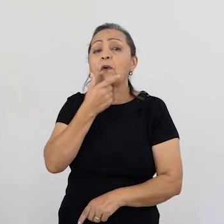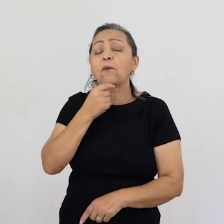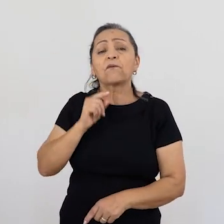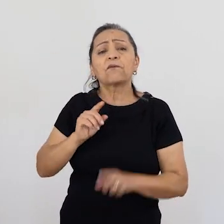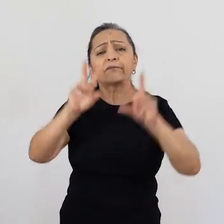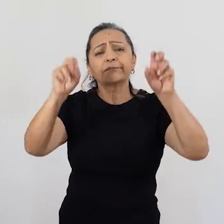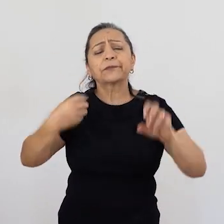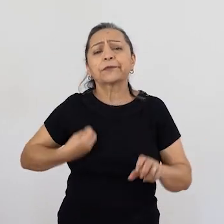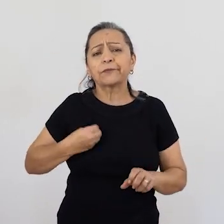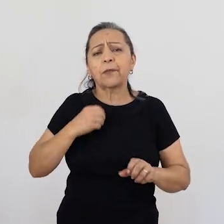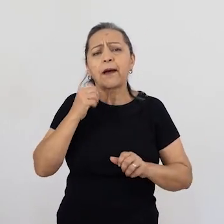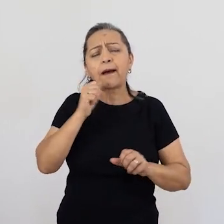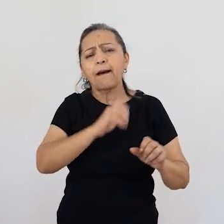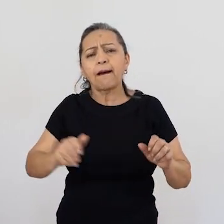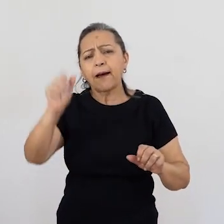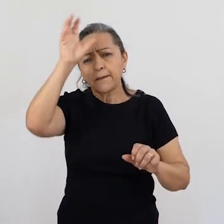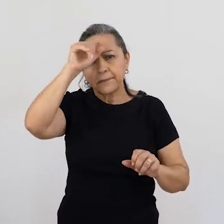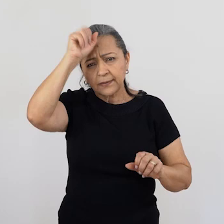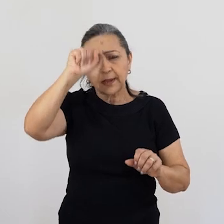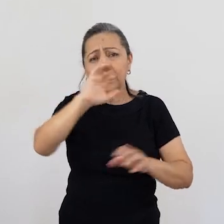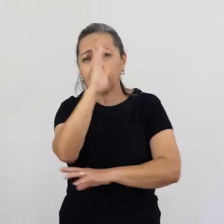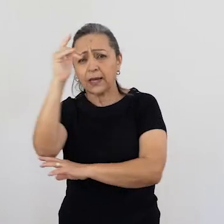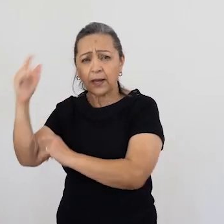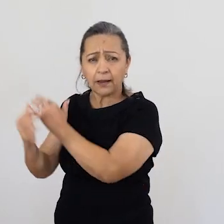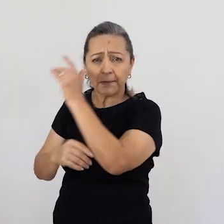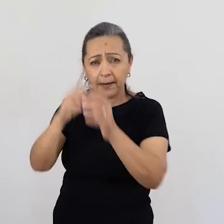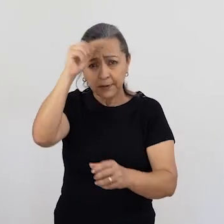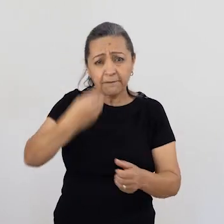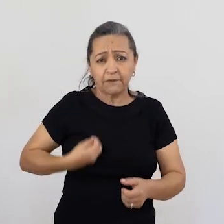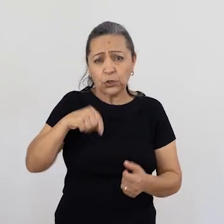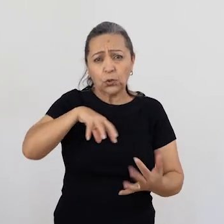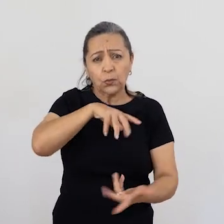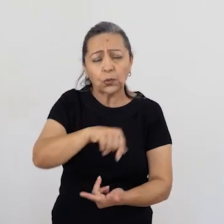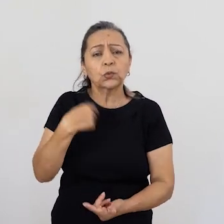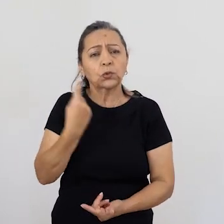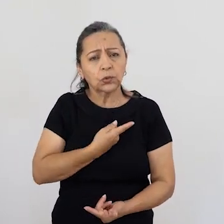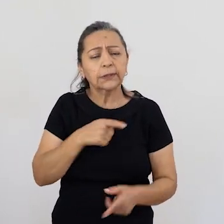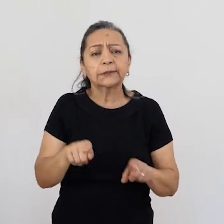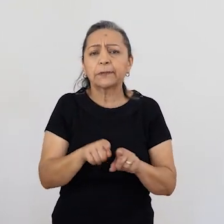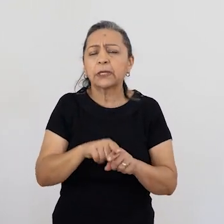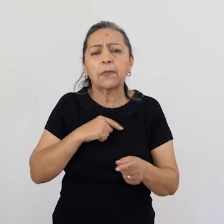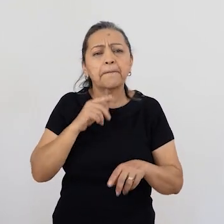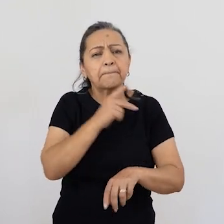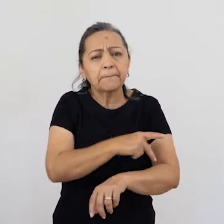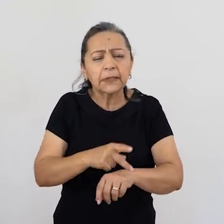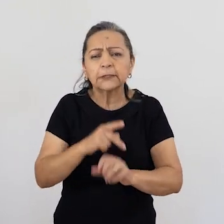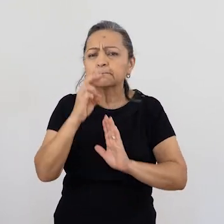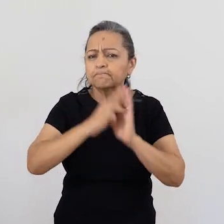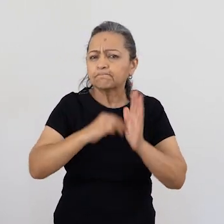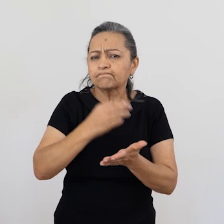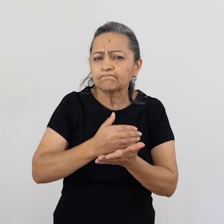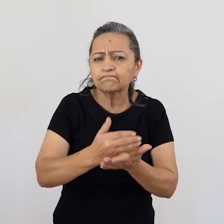que viver uma alfabetização ecológica para aprender a viver no mundo, nós vivemos uma pedagogia iniciática, que nos